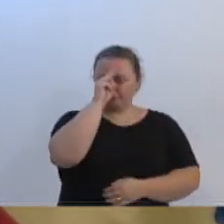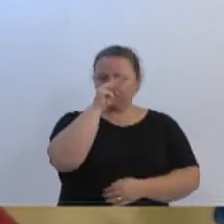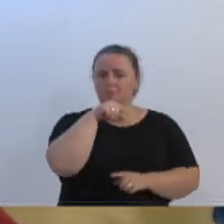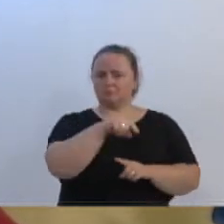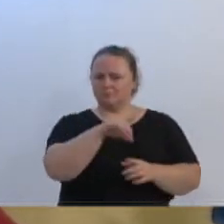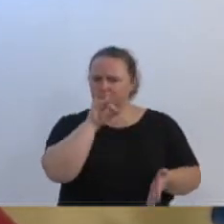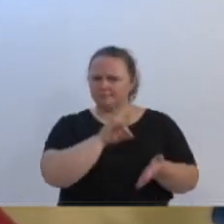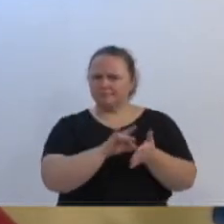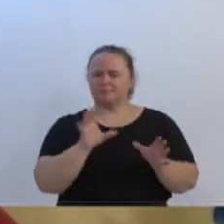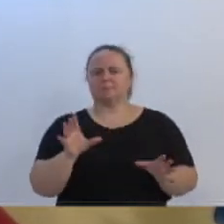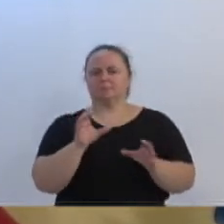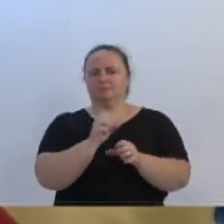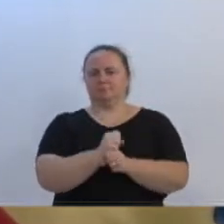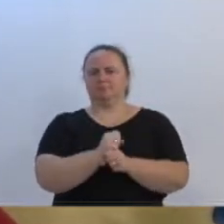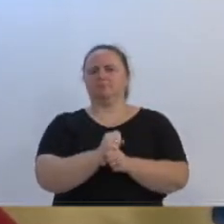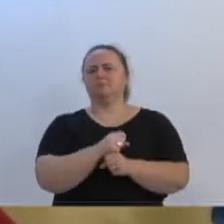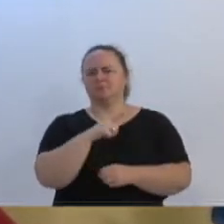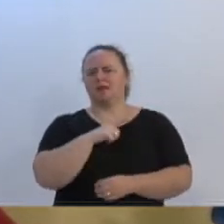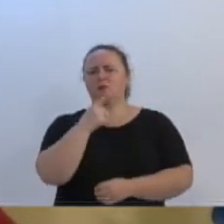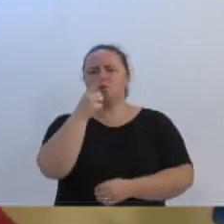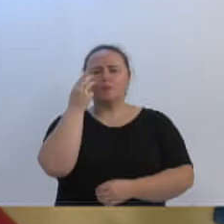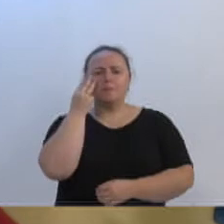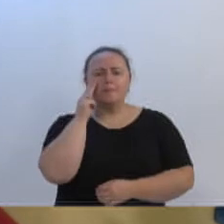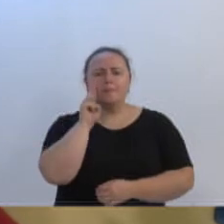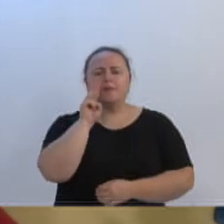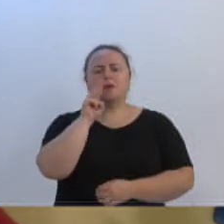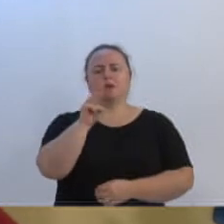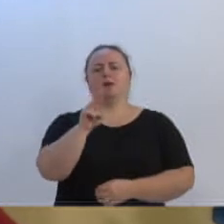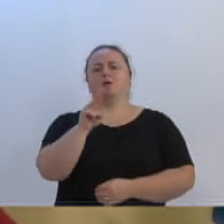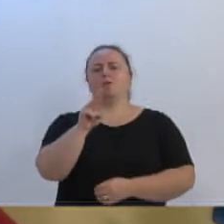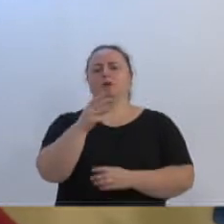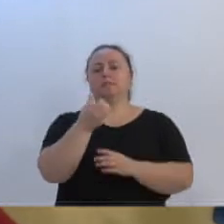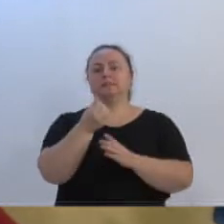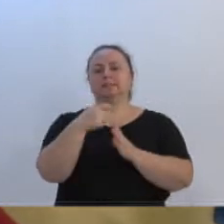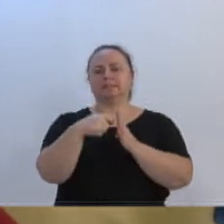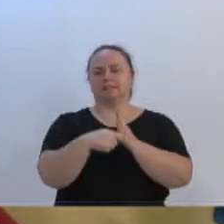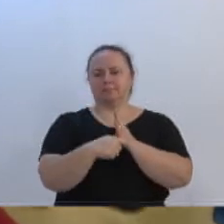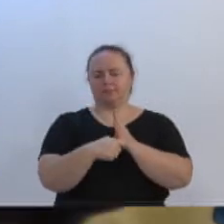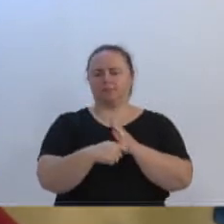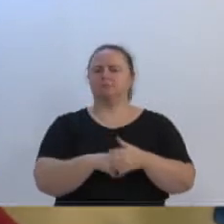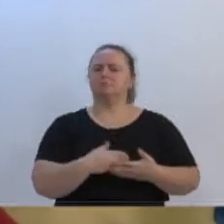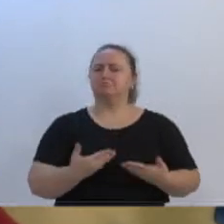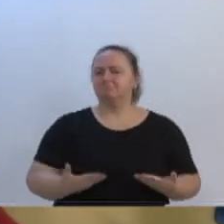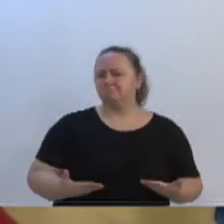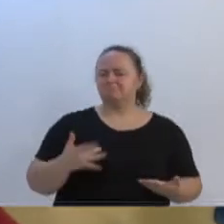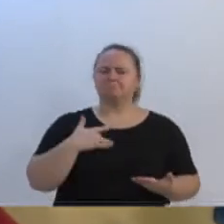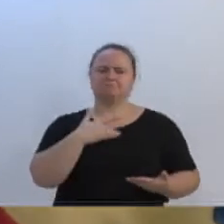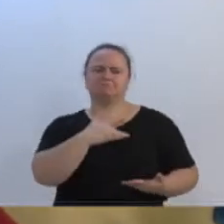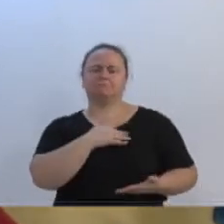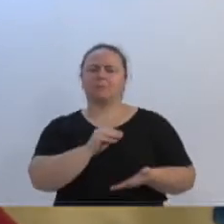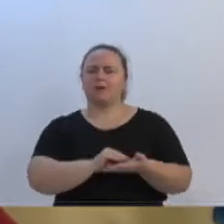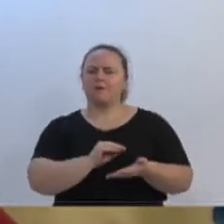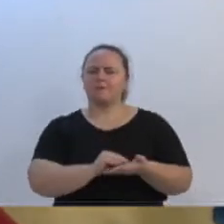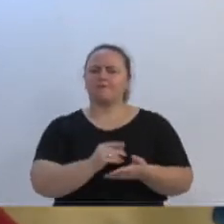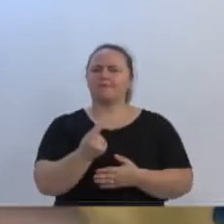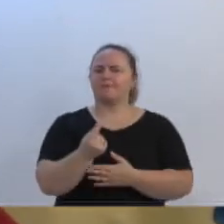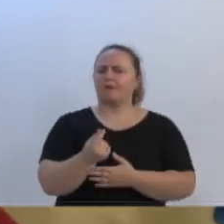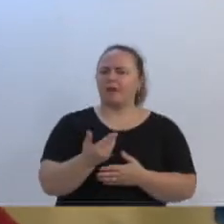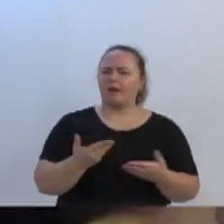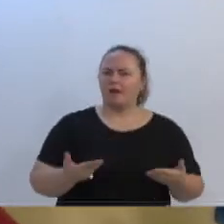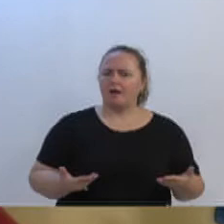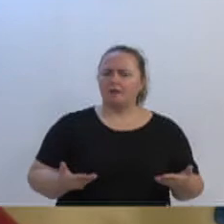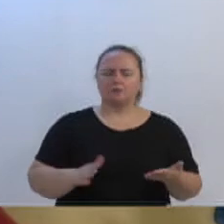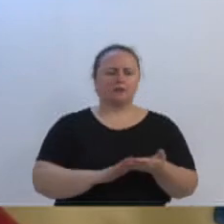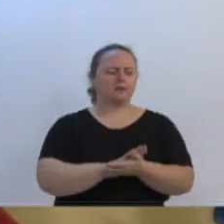um milhão a cada seis meses. Mais de um milhão a cada seis meses. E aí a saúde não tem dinheiro, a educação não tem dinheiro,